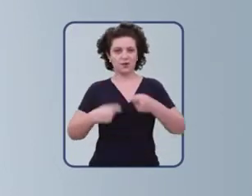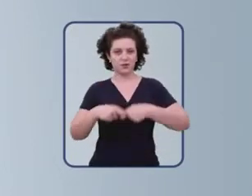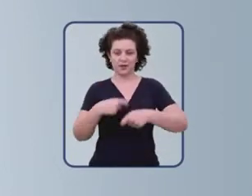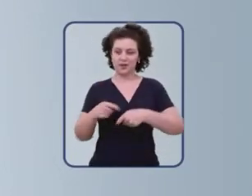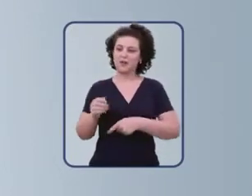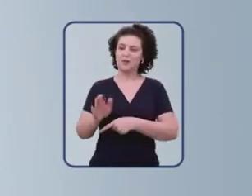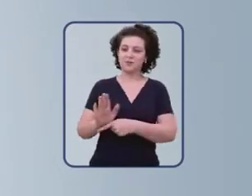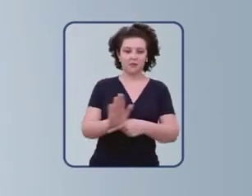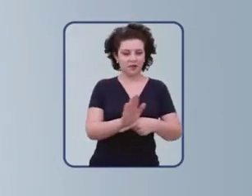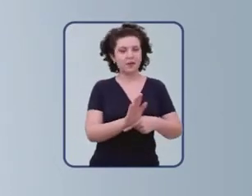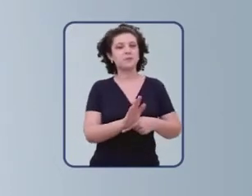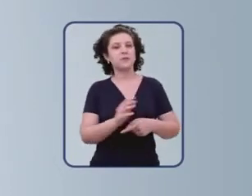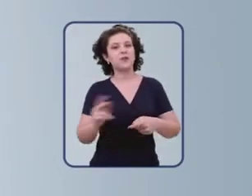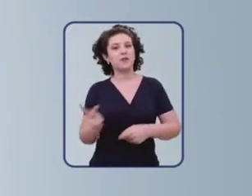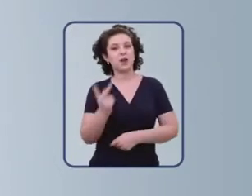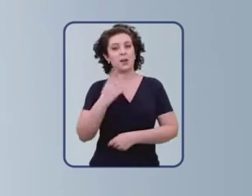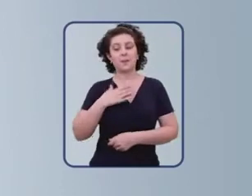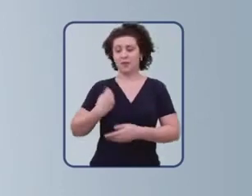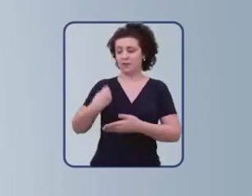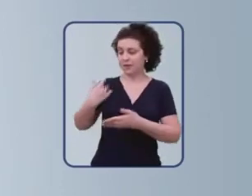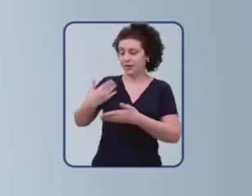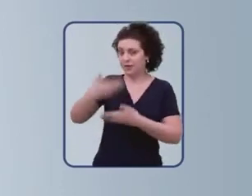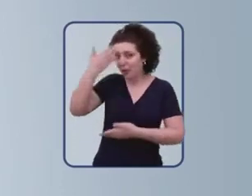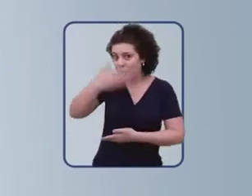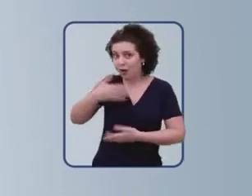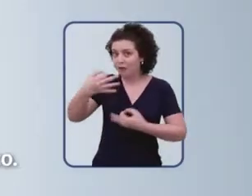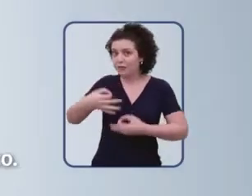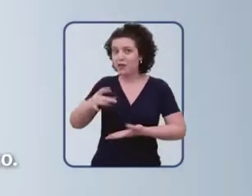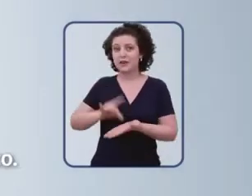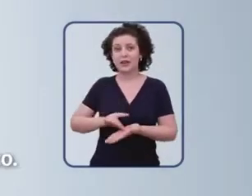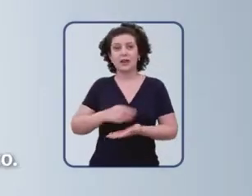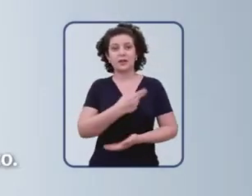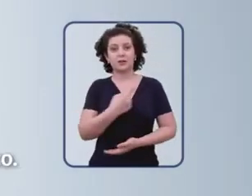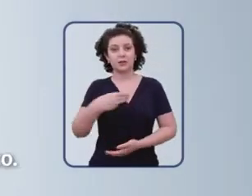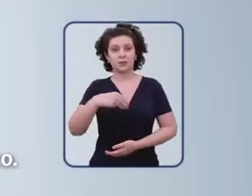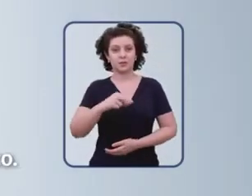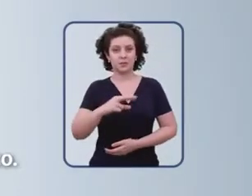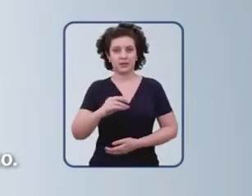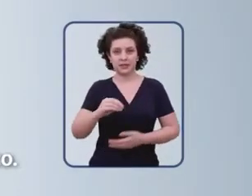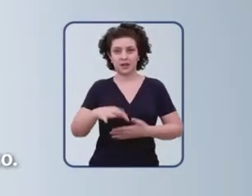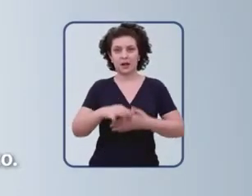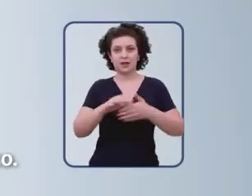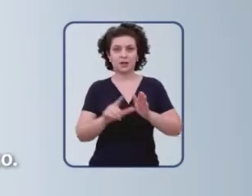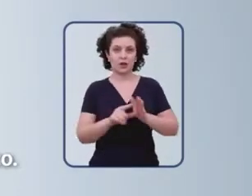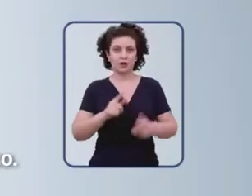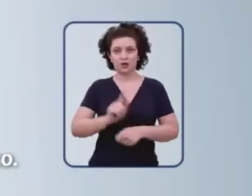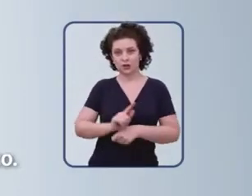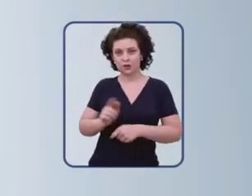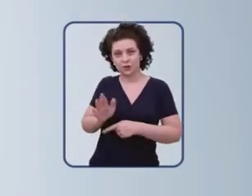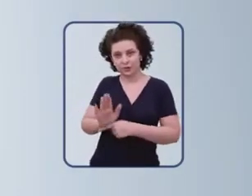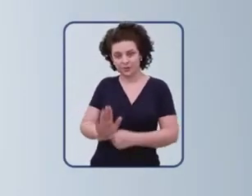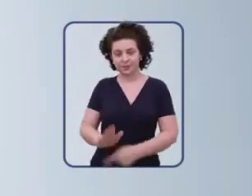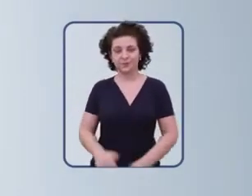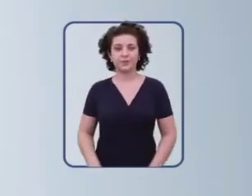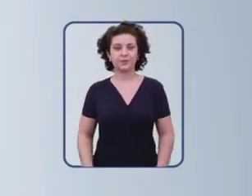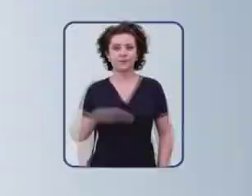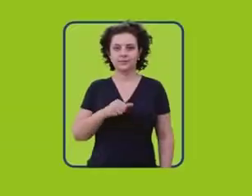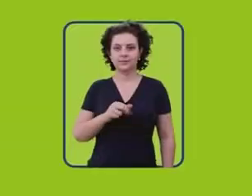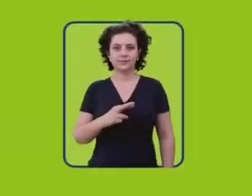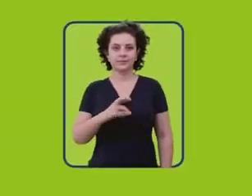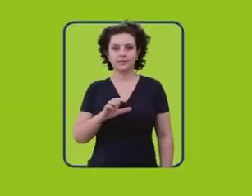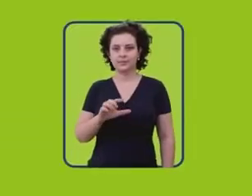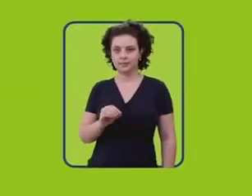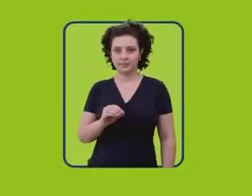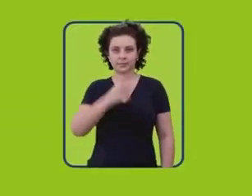valorizado como nunca em meu governo. Minha biografia garante isso. Sou Marcelo Souza e Silva, líder logista e gestor público, a seu dispor.